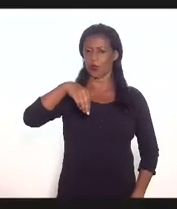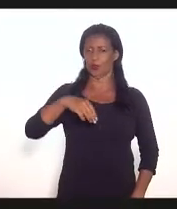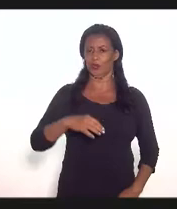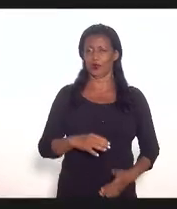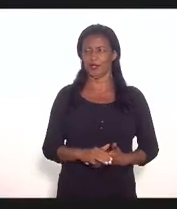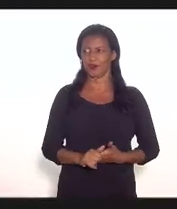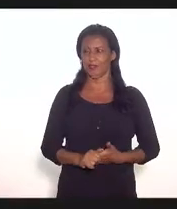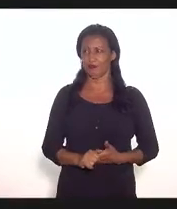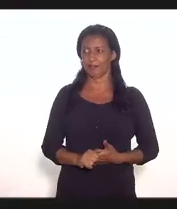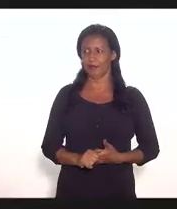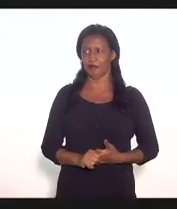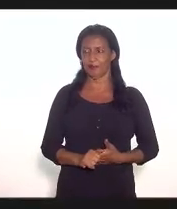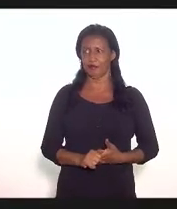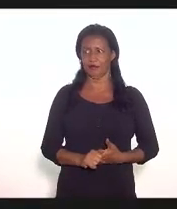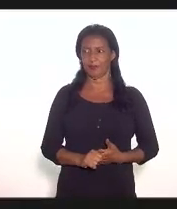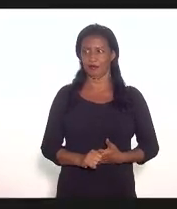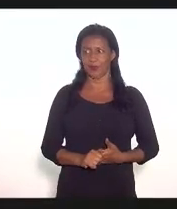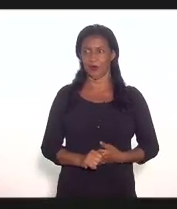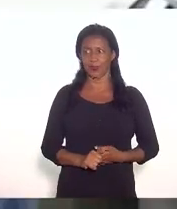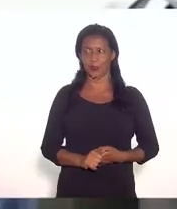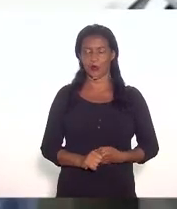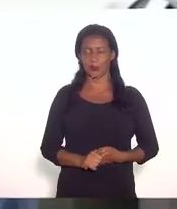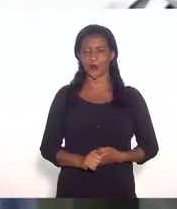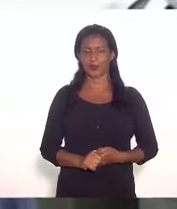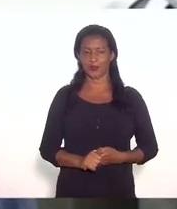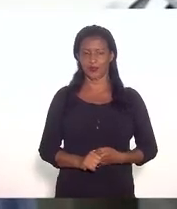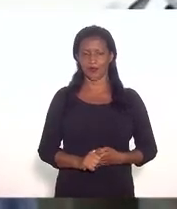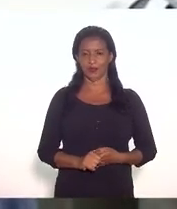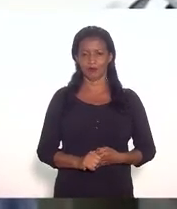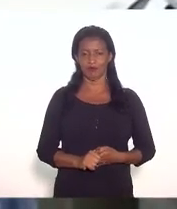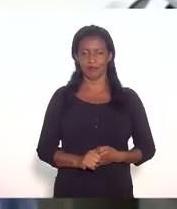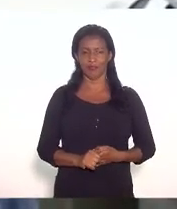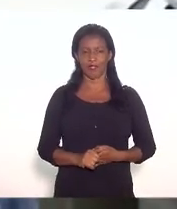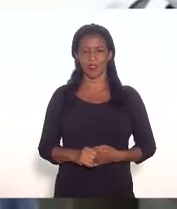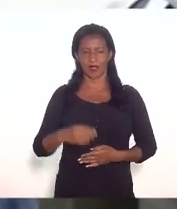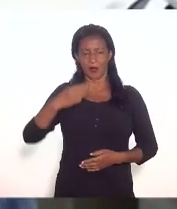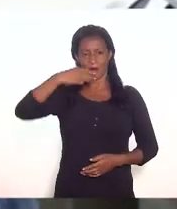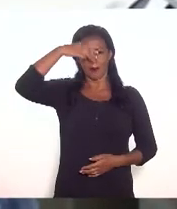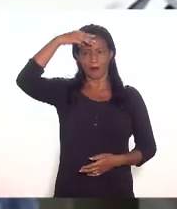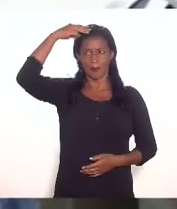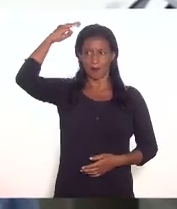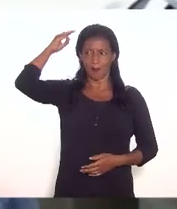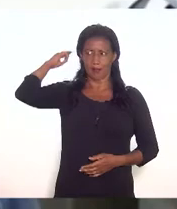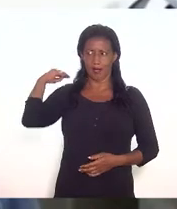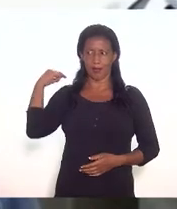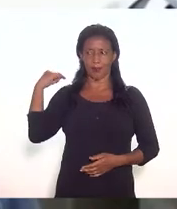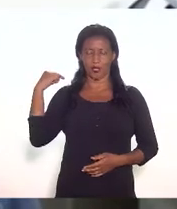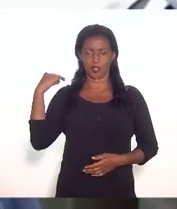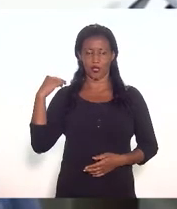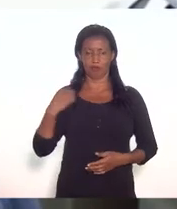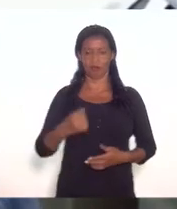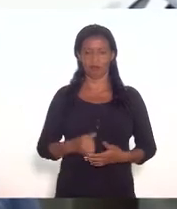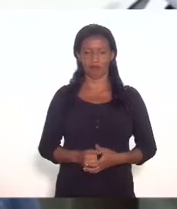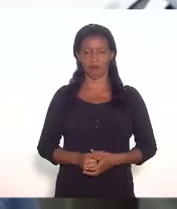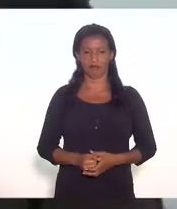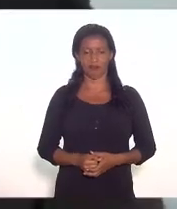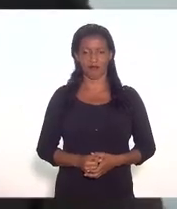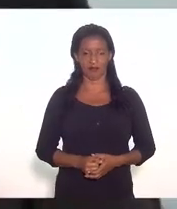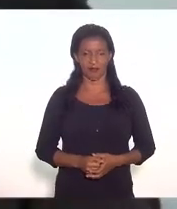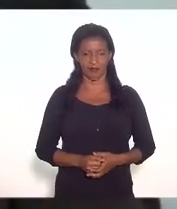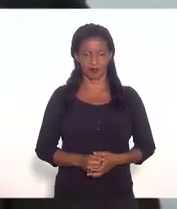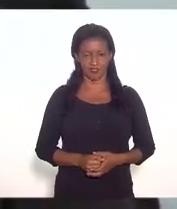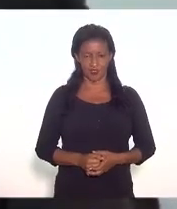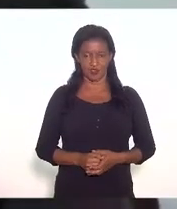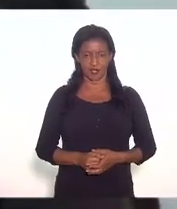muito obrigado registrando a chegada aqui do deputado Márcio Pacheco muito obrigado